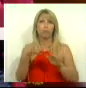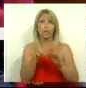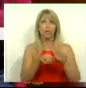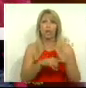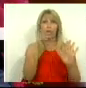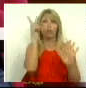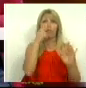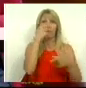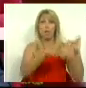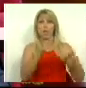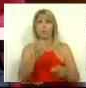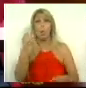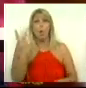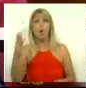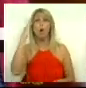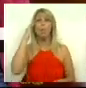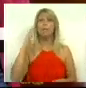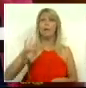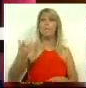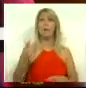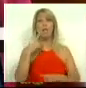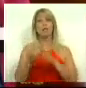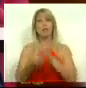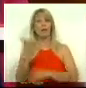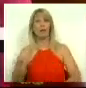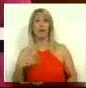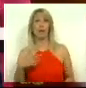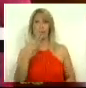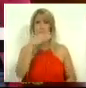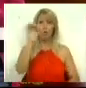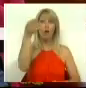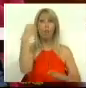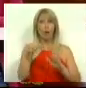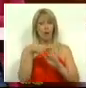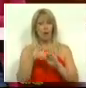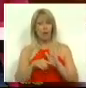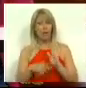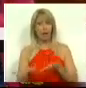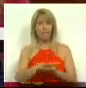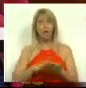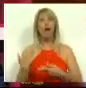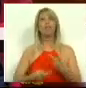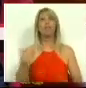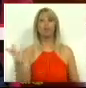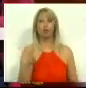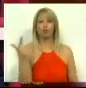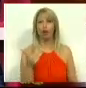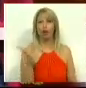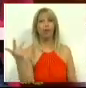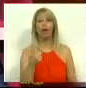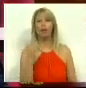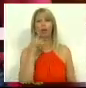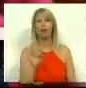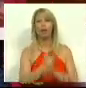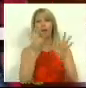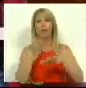a capacidade do país gerar riqueza. Porque se esses critérios estivessem na base da avaliação da Troika, a Troika obviamente que faria uma